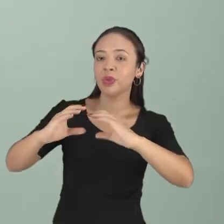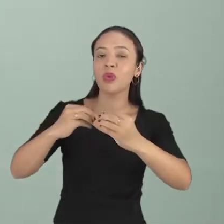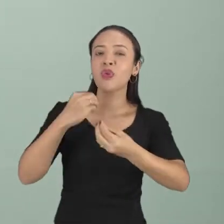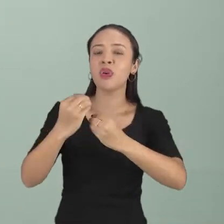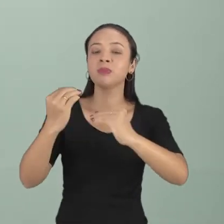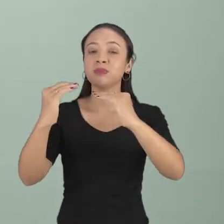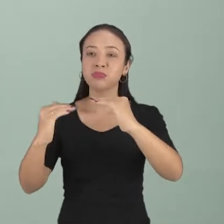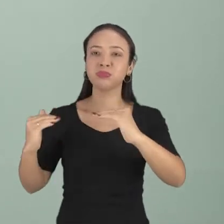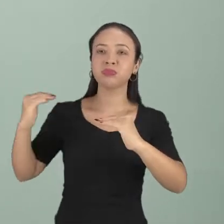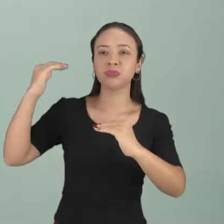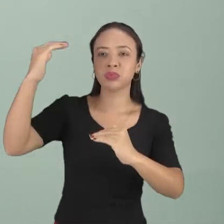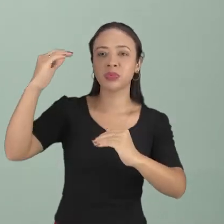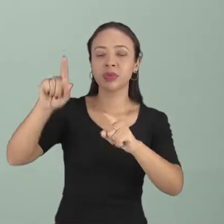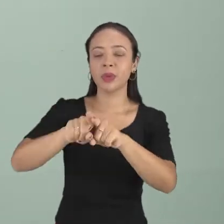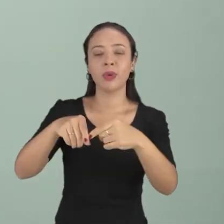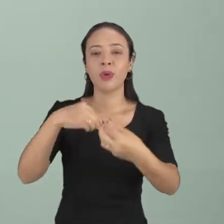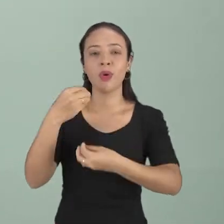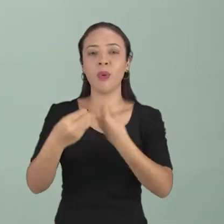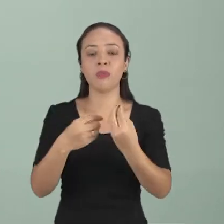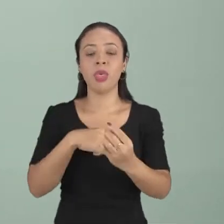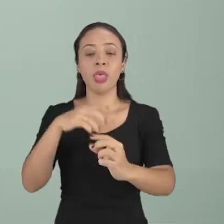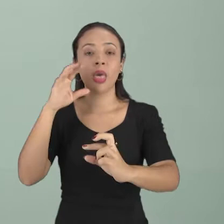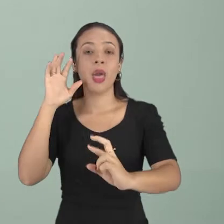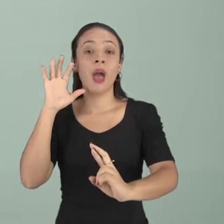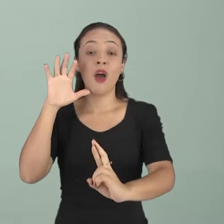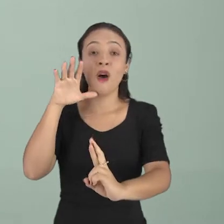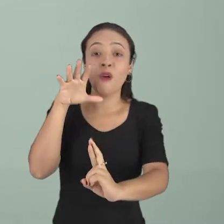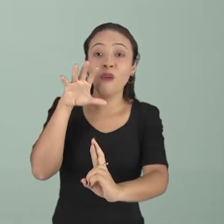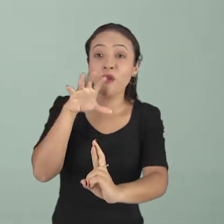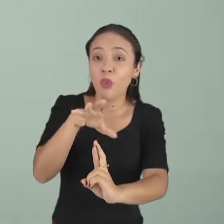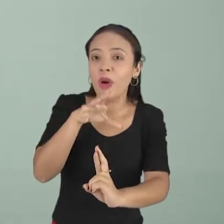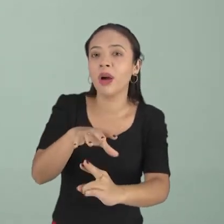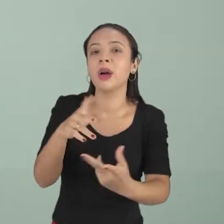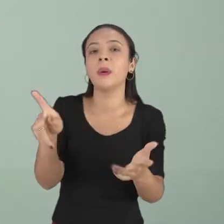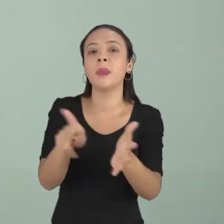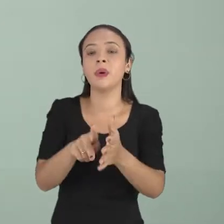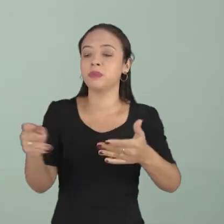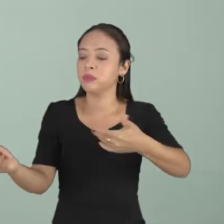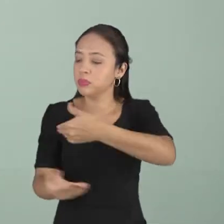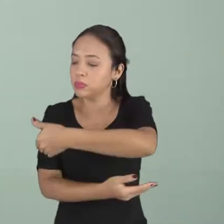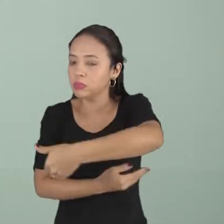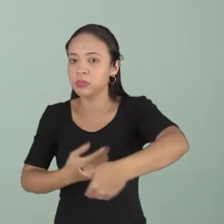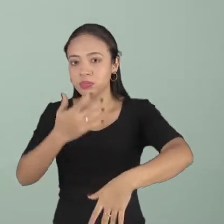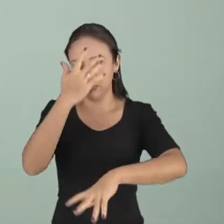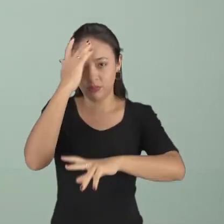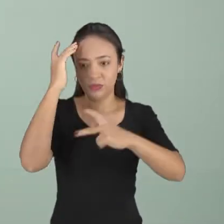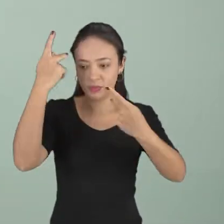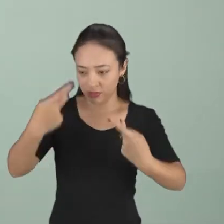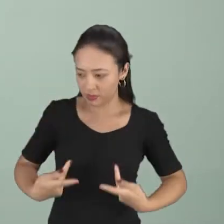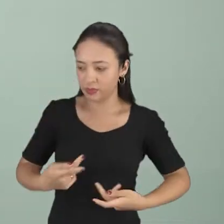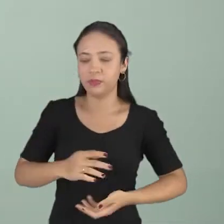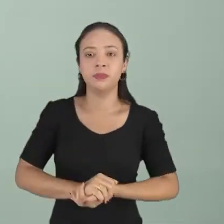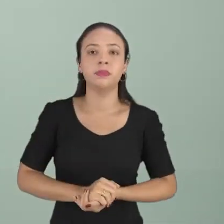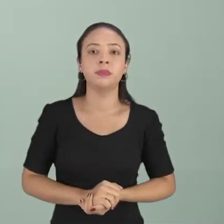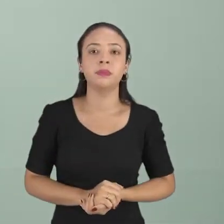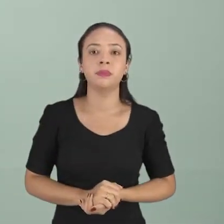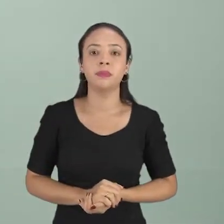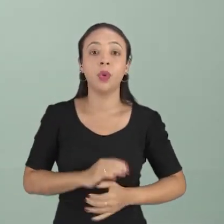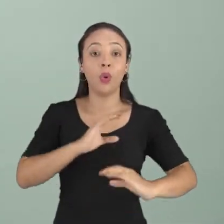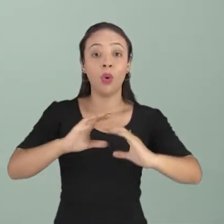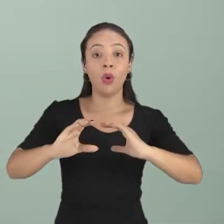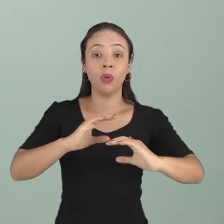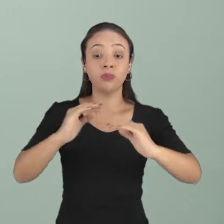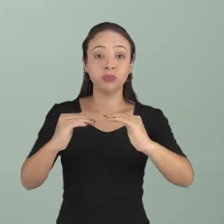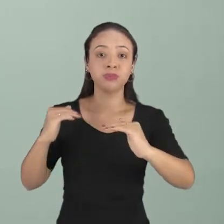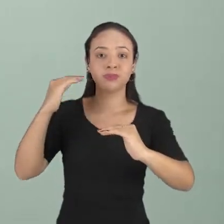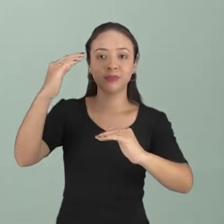transcendente e seu reflexo nas relações humanas. Evidentemente, seria comunicação com o transcendente e